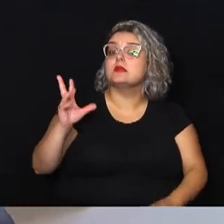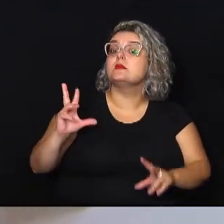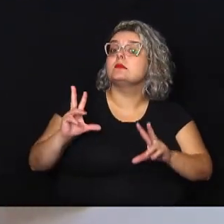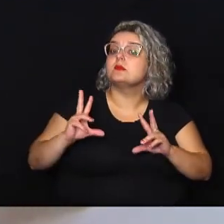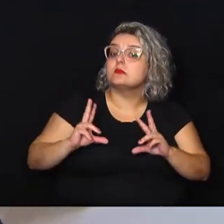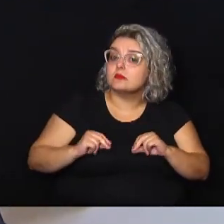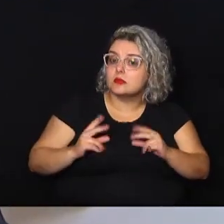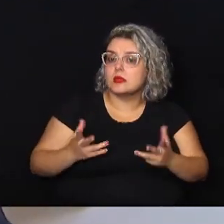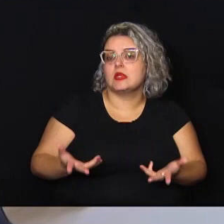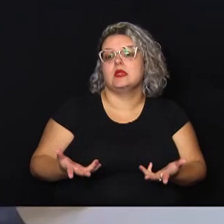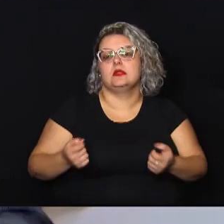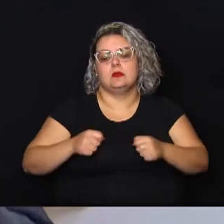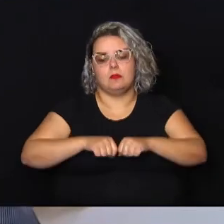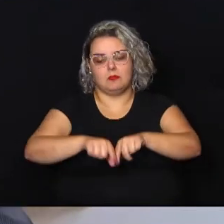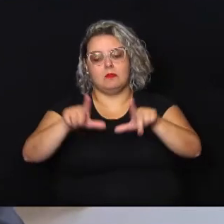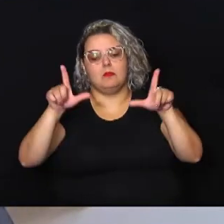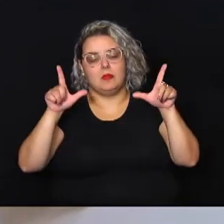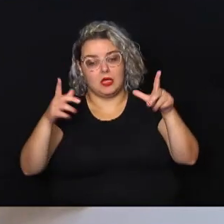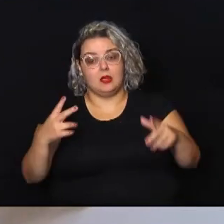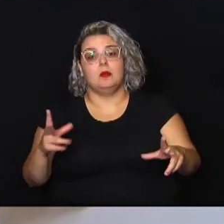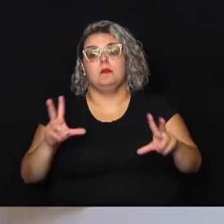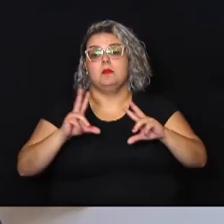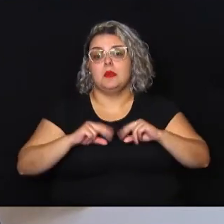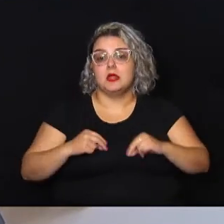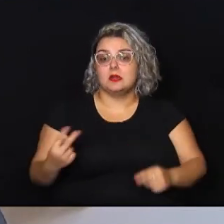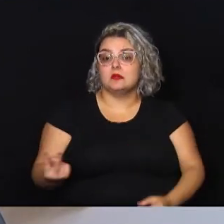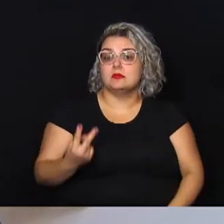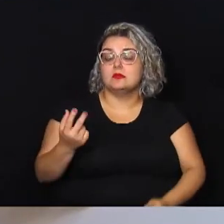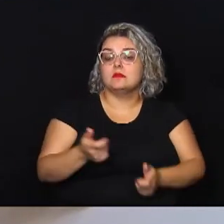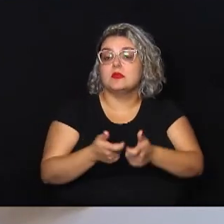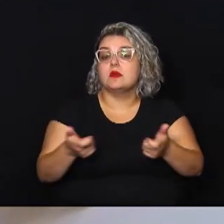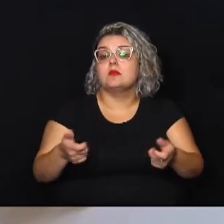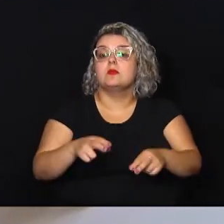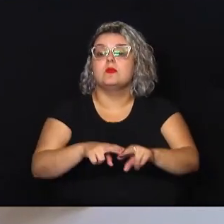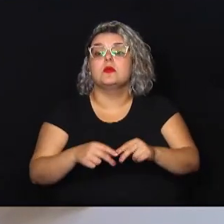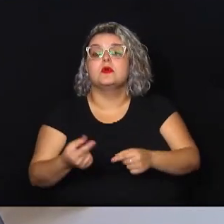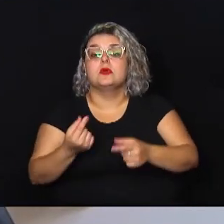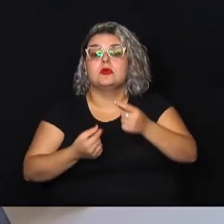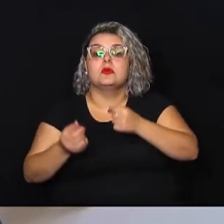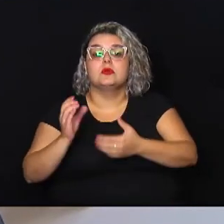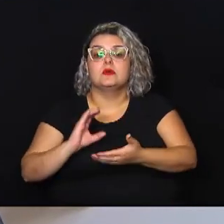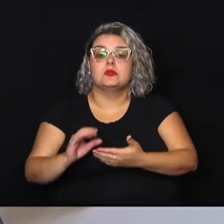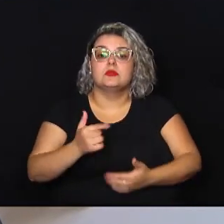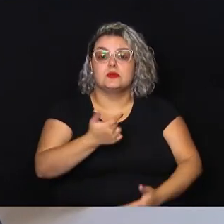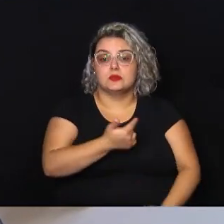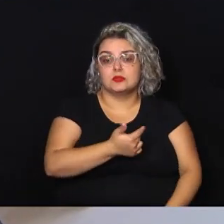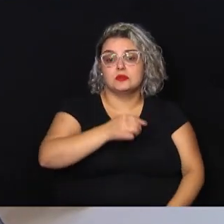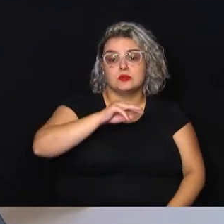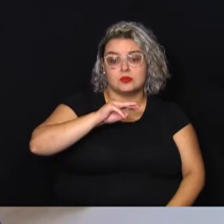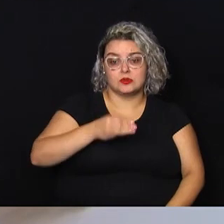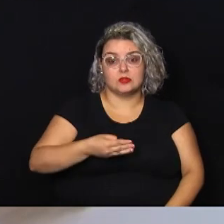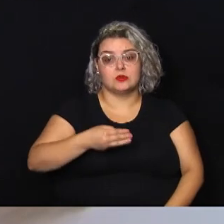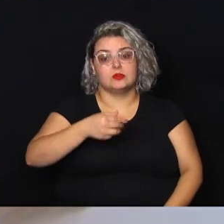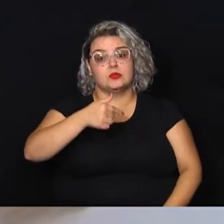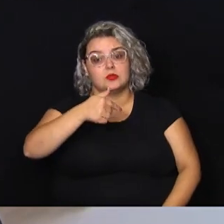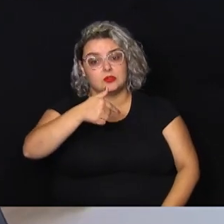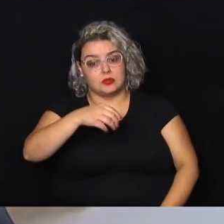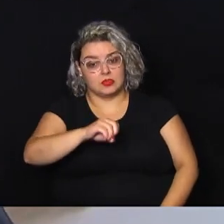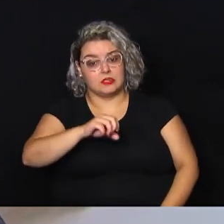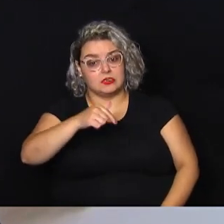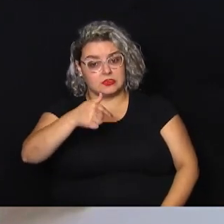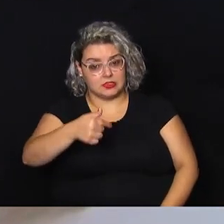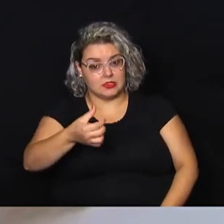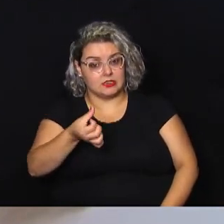destaque, merece valores maiores. Por isso, eu destinei 2 milhões e 76 mil,